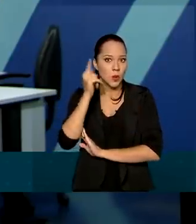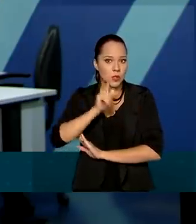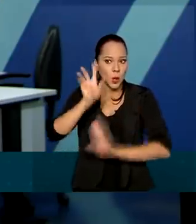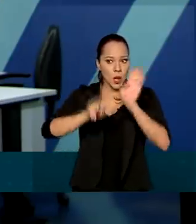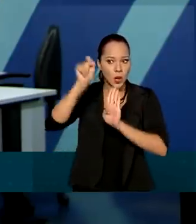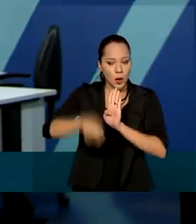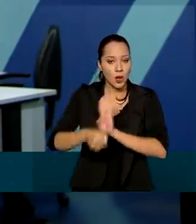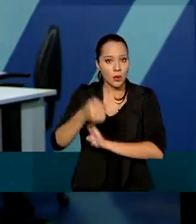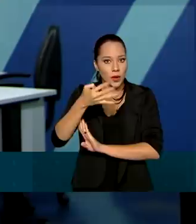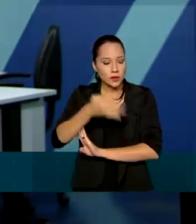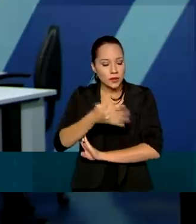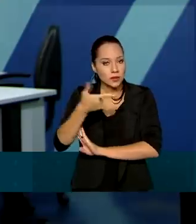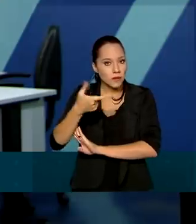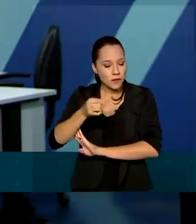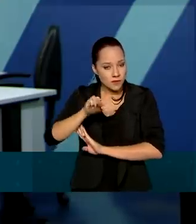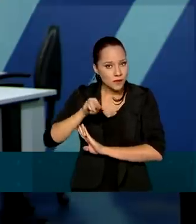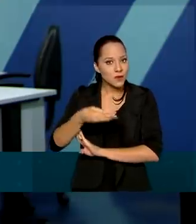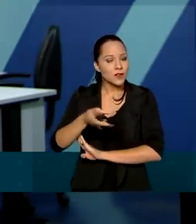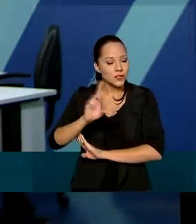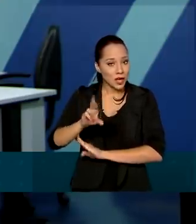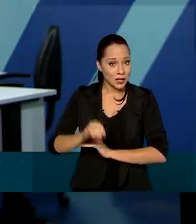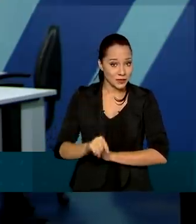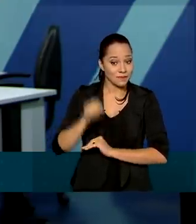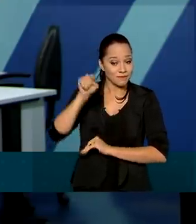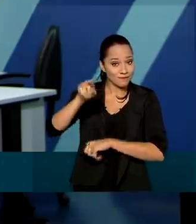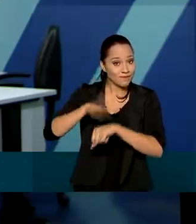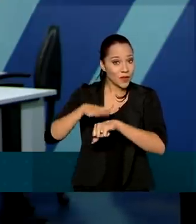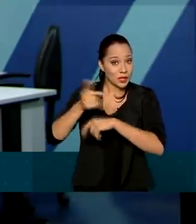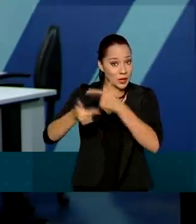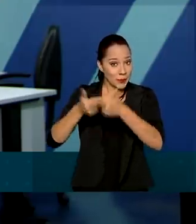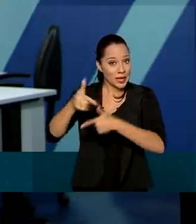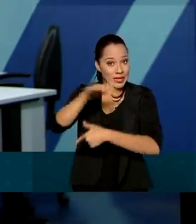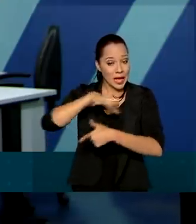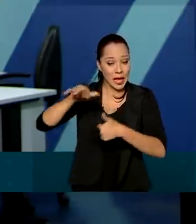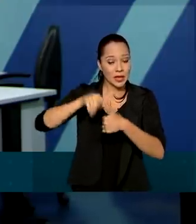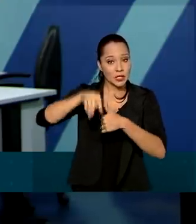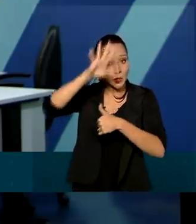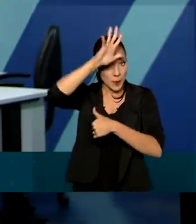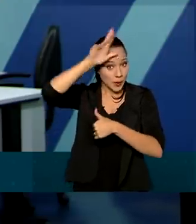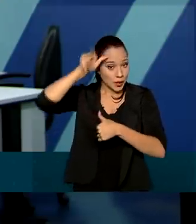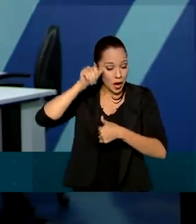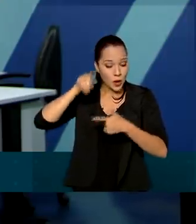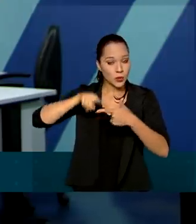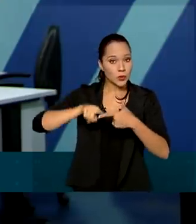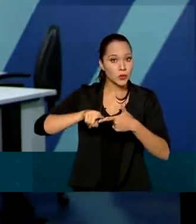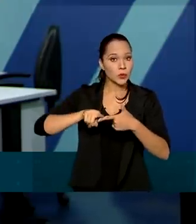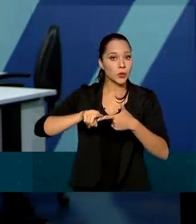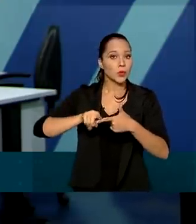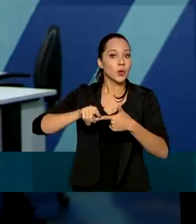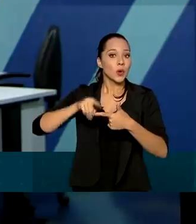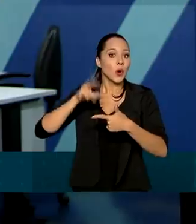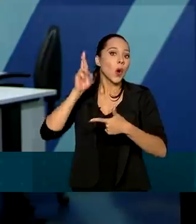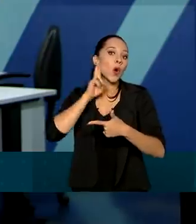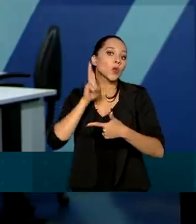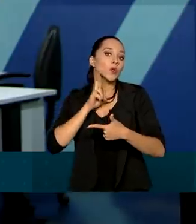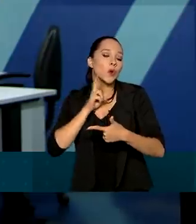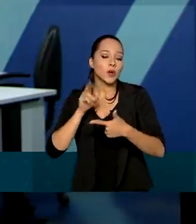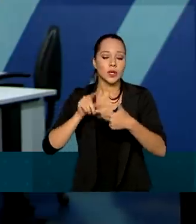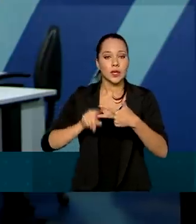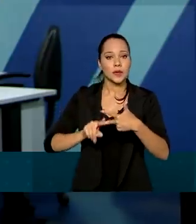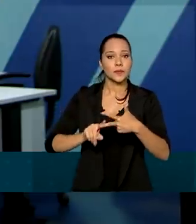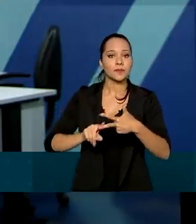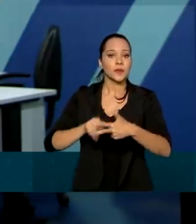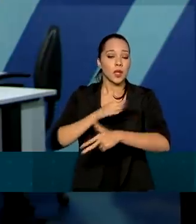420 milhões. A empresa vai operar nos terminais como o de Manaus, no Amazonas, Porto Velho, em Rondônia, Rio